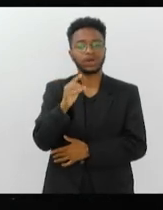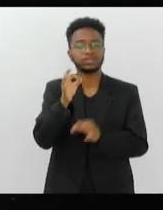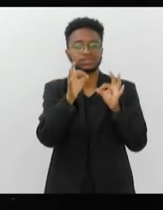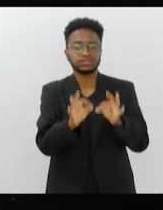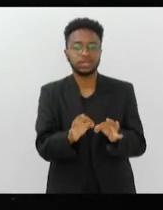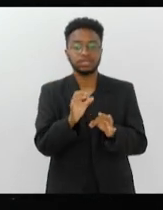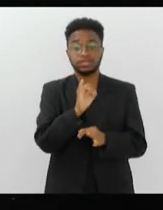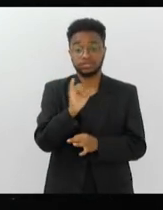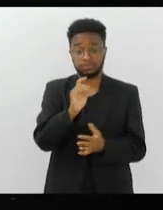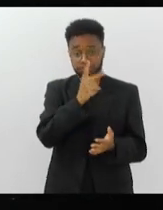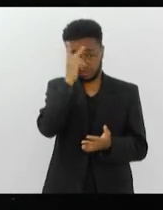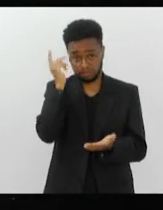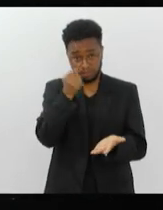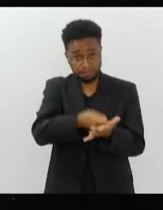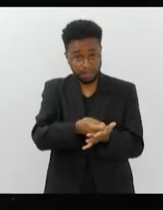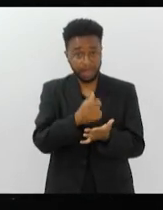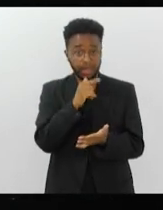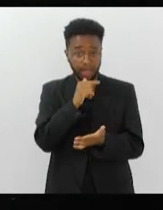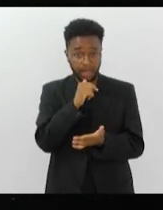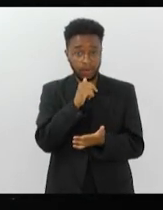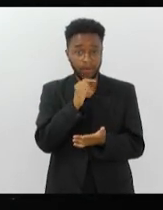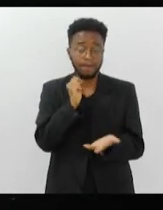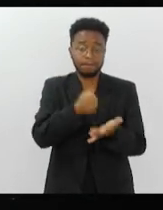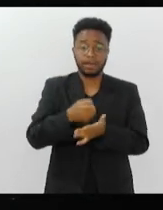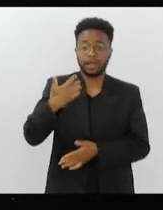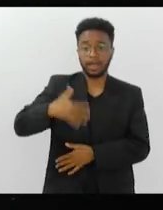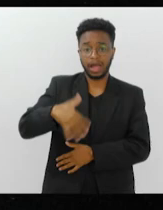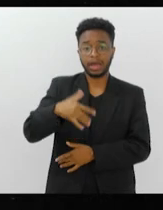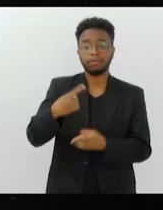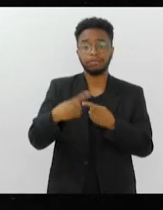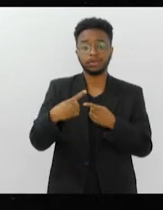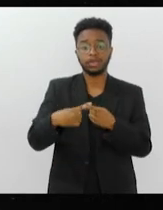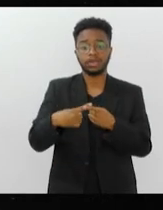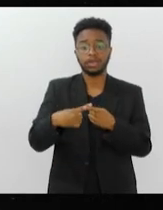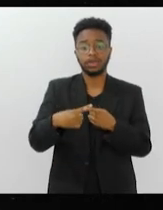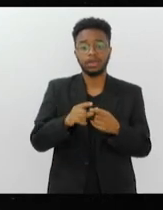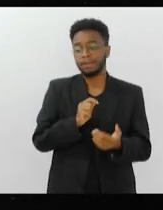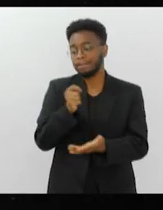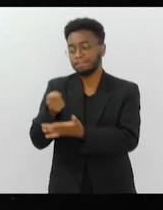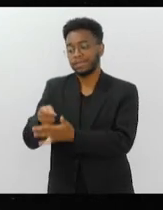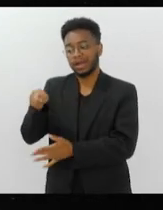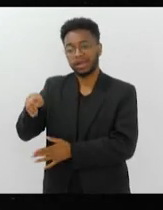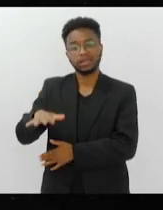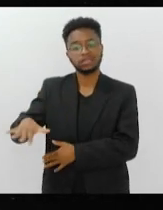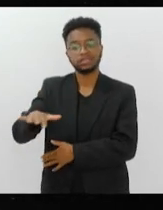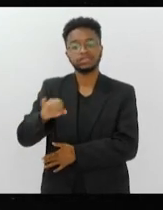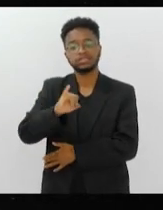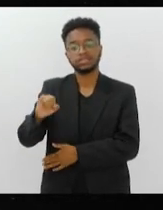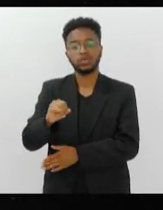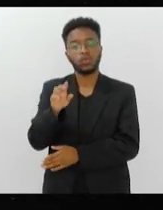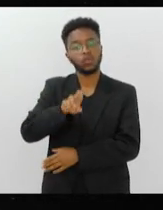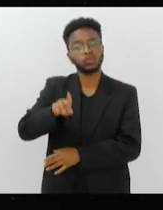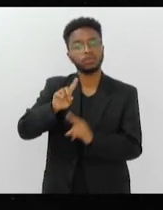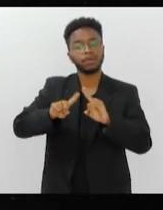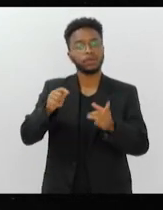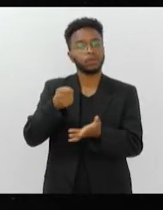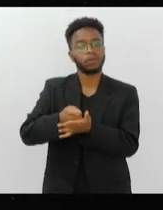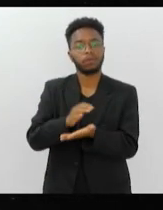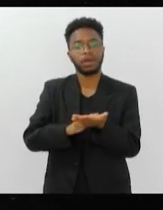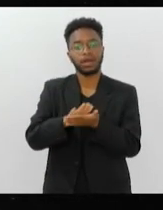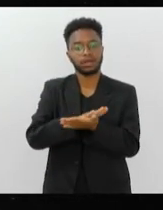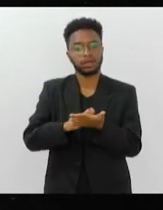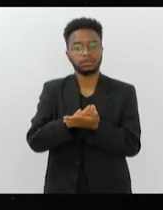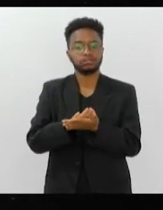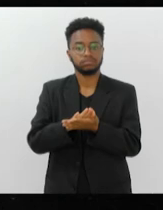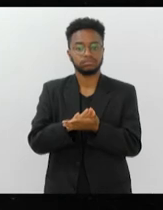paga água, paga uma água muito cara, porque paga para aquele que consome e não paga a taxa do